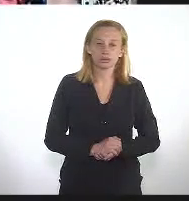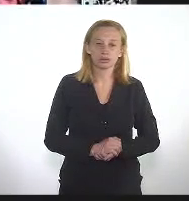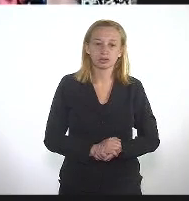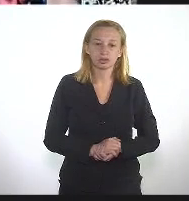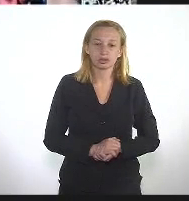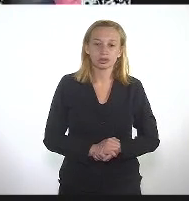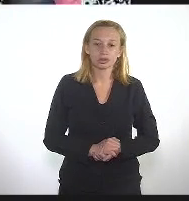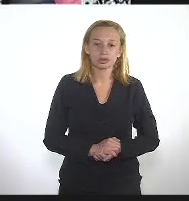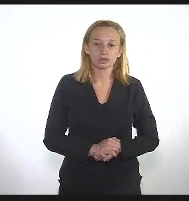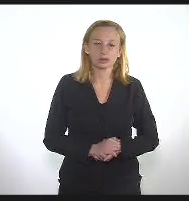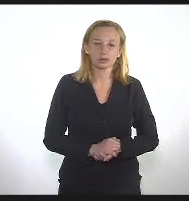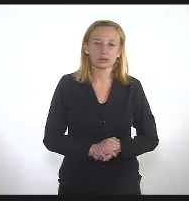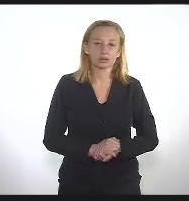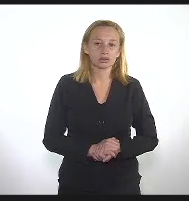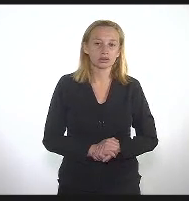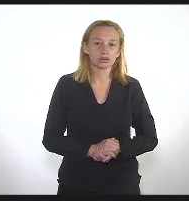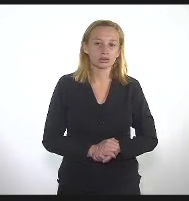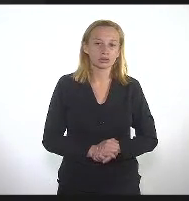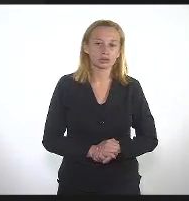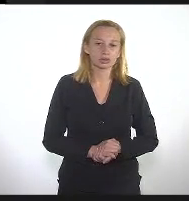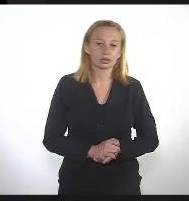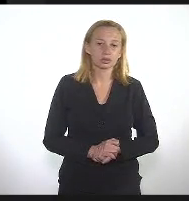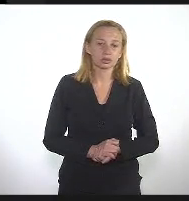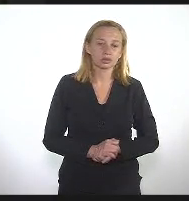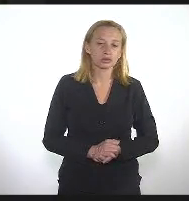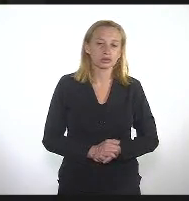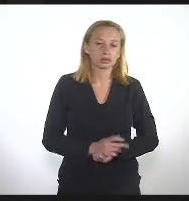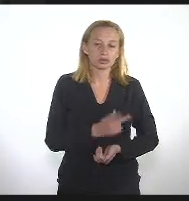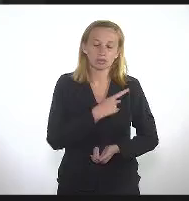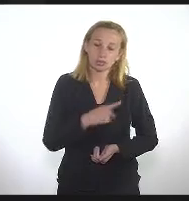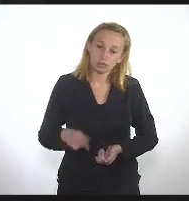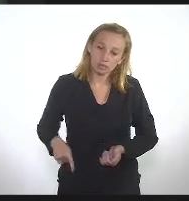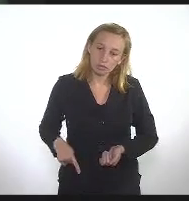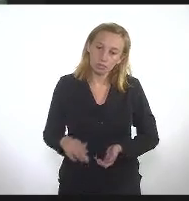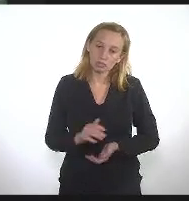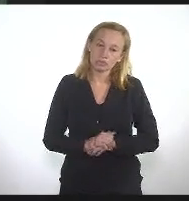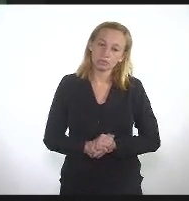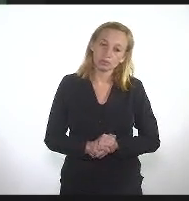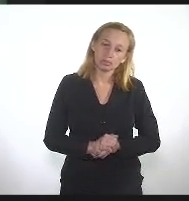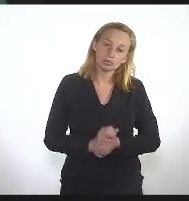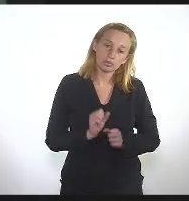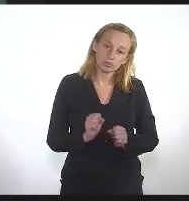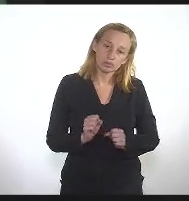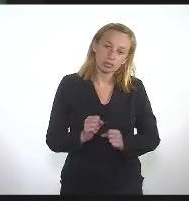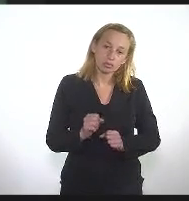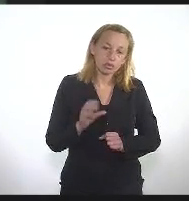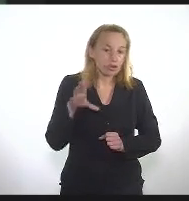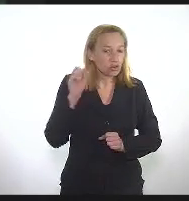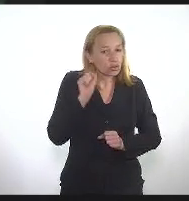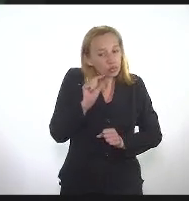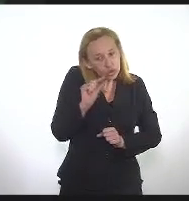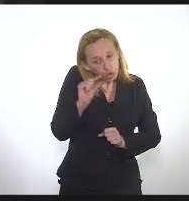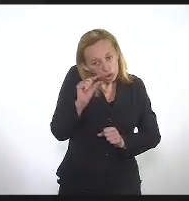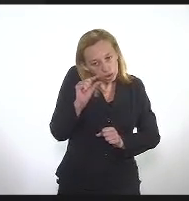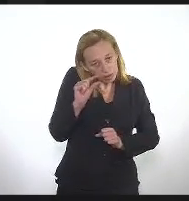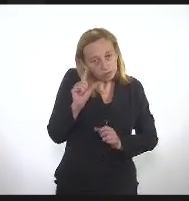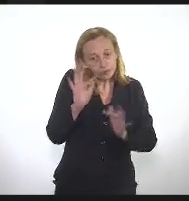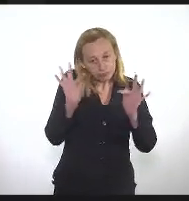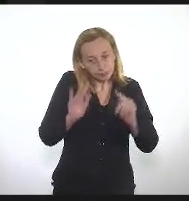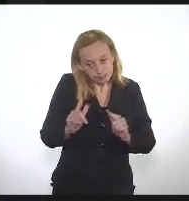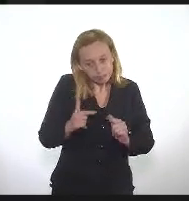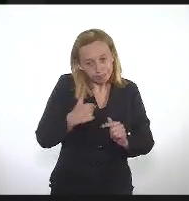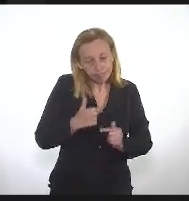Presidente, bom final de semana. Presidente, se o senhor puder escutar um pouquinho, também ficaria bacana.